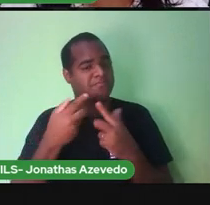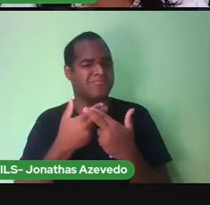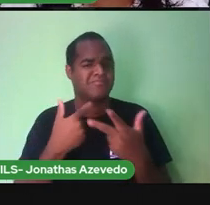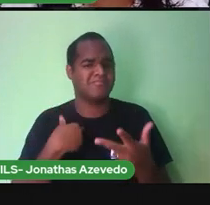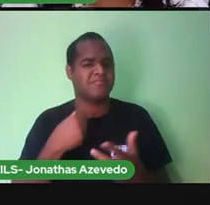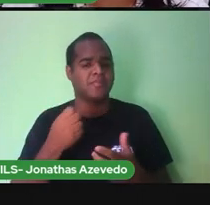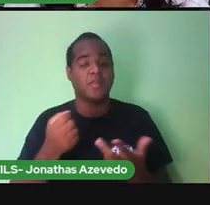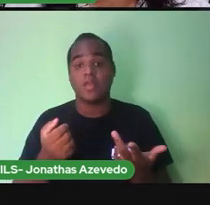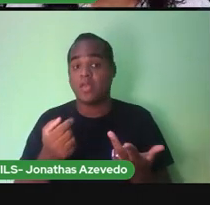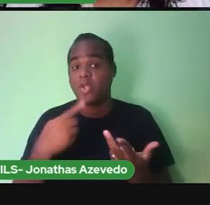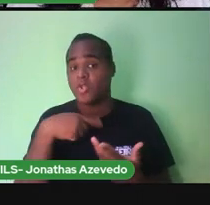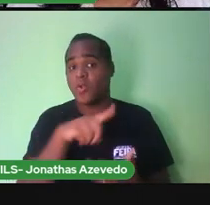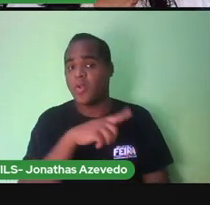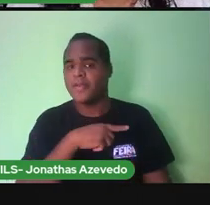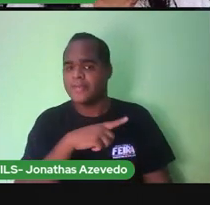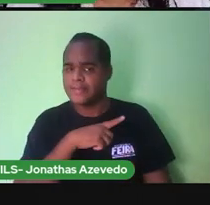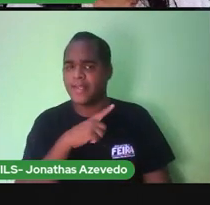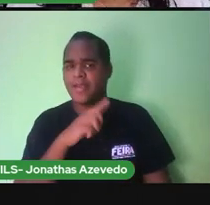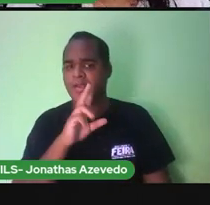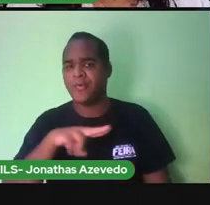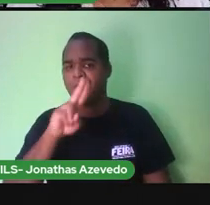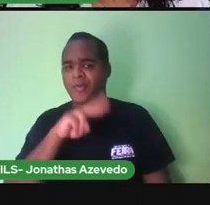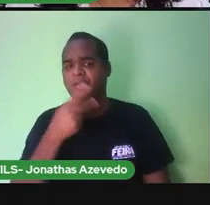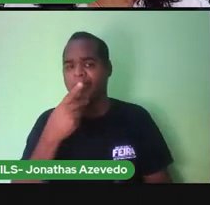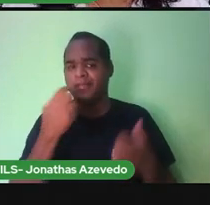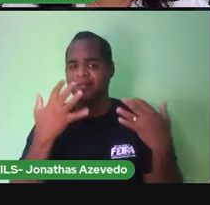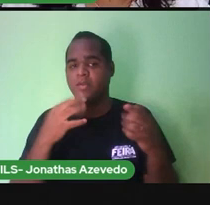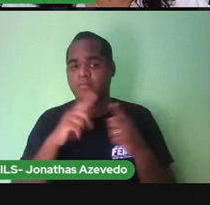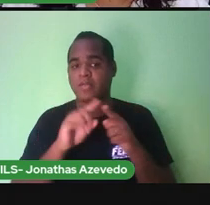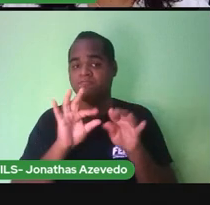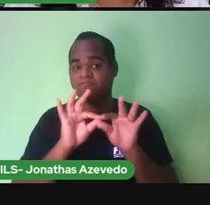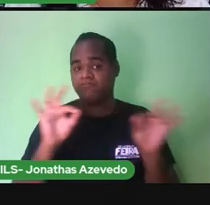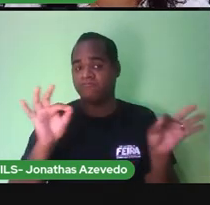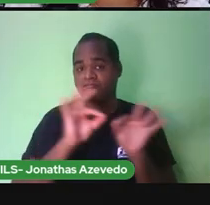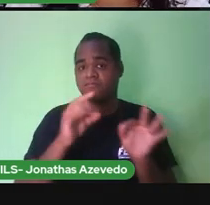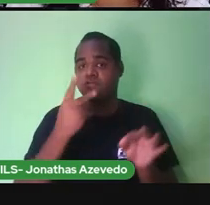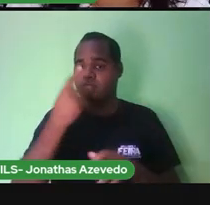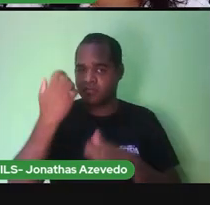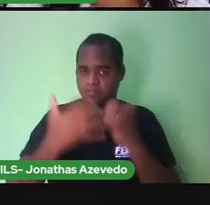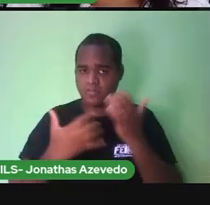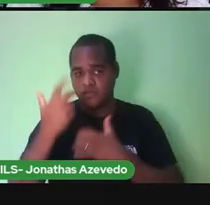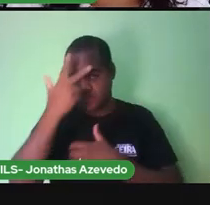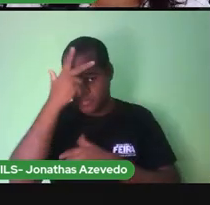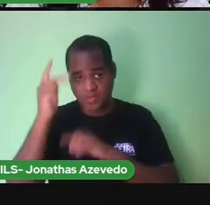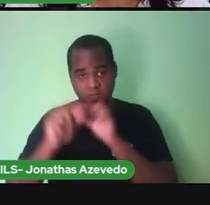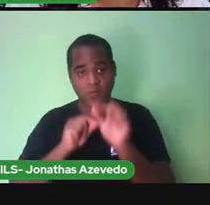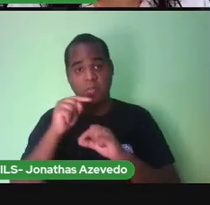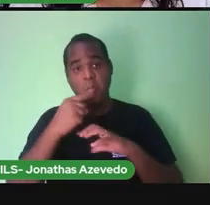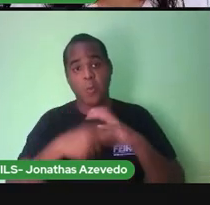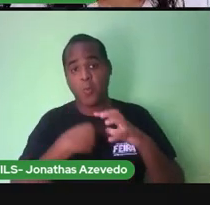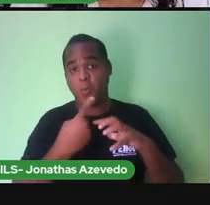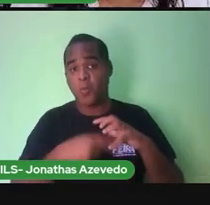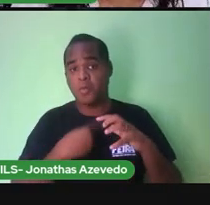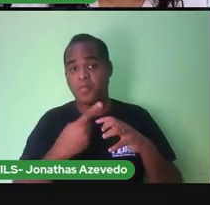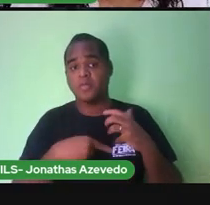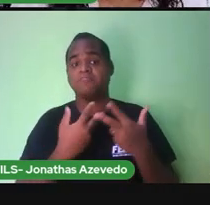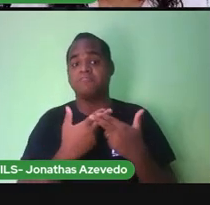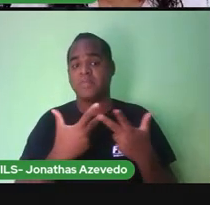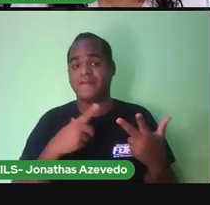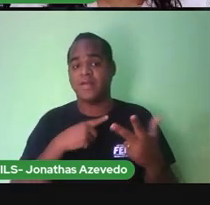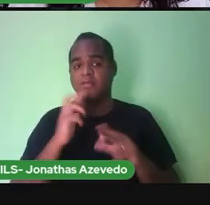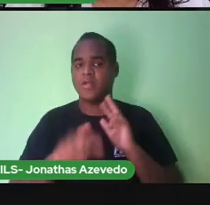utilizadas por nós Mas existem as medidas Que são utilizadas por qualquer pessoa do planeta Sem ter